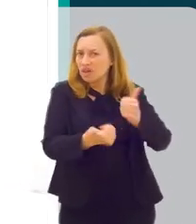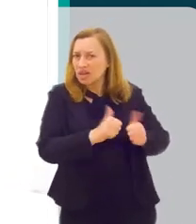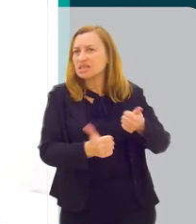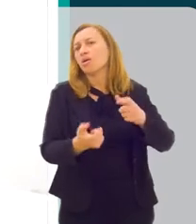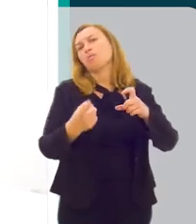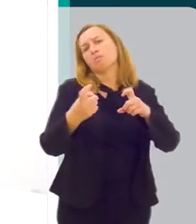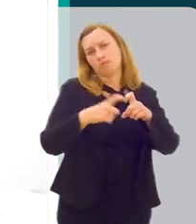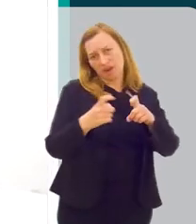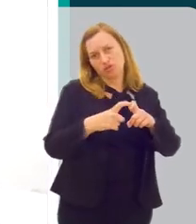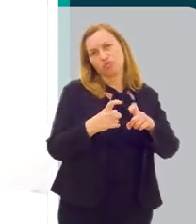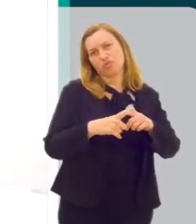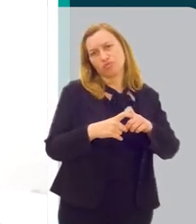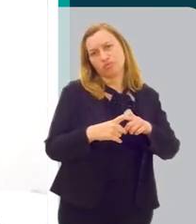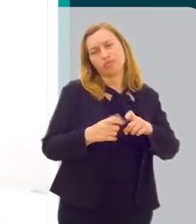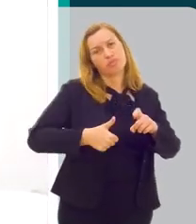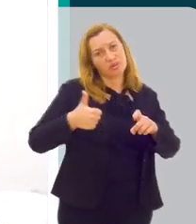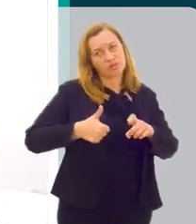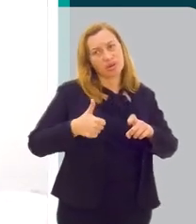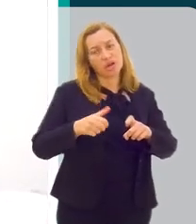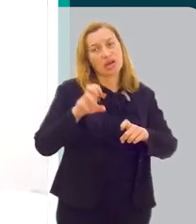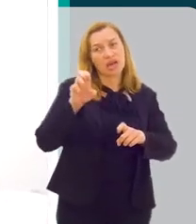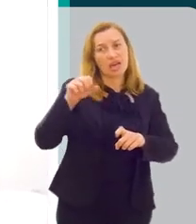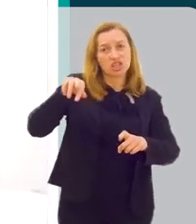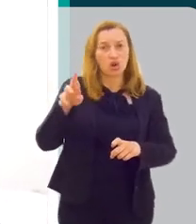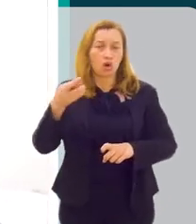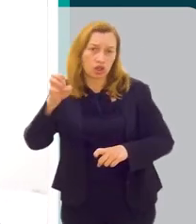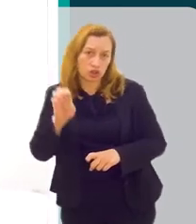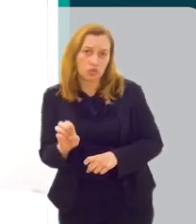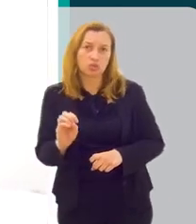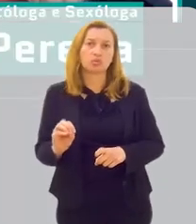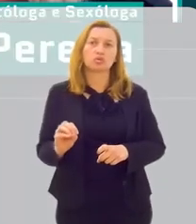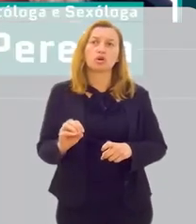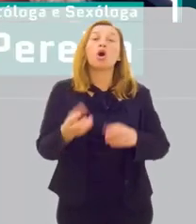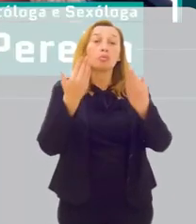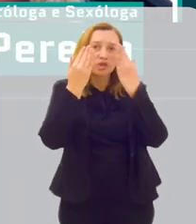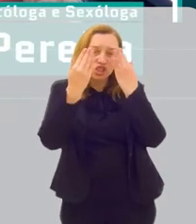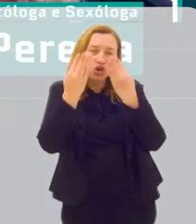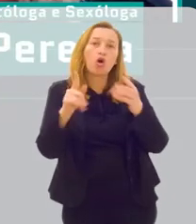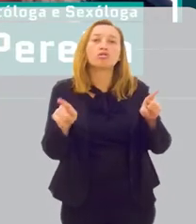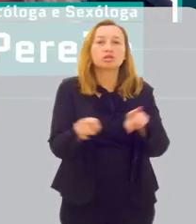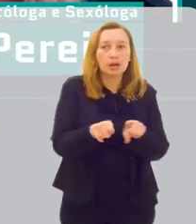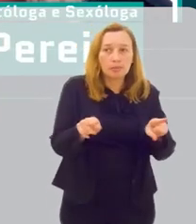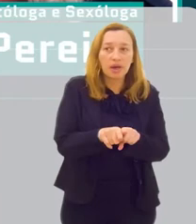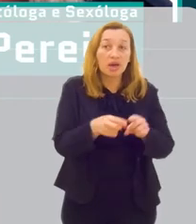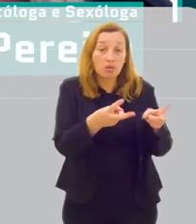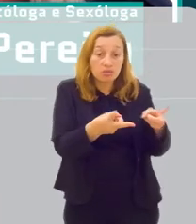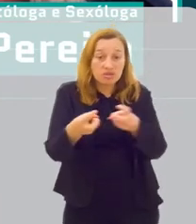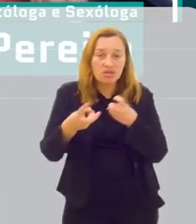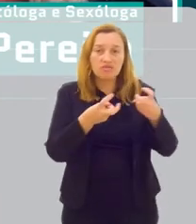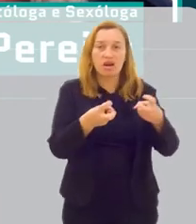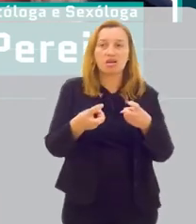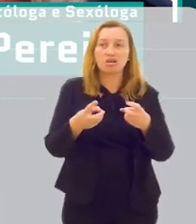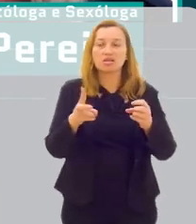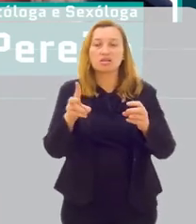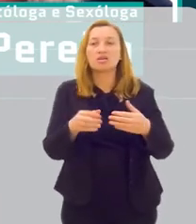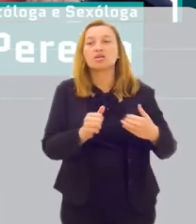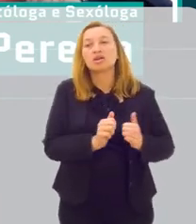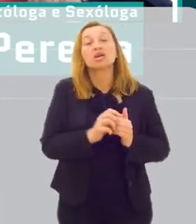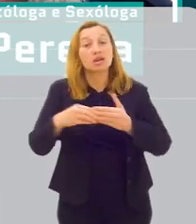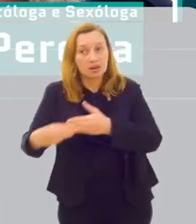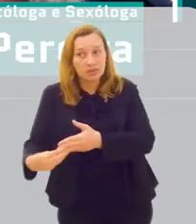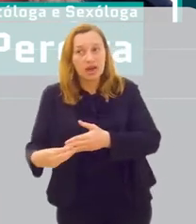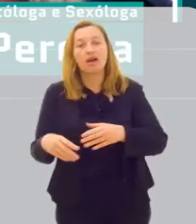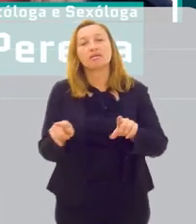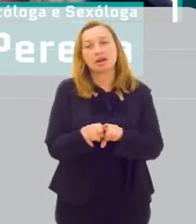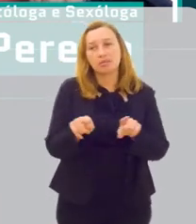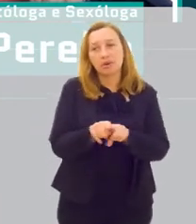passar por uma avaliação com o médico, com o endócrino. O psicólogo também é possível identificar esses fatores e